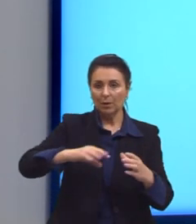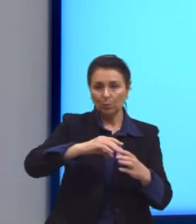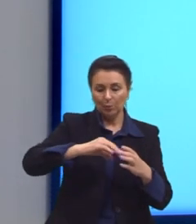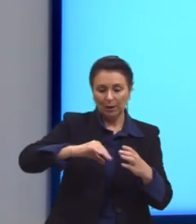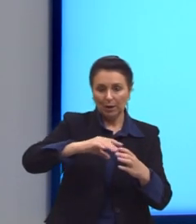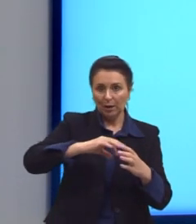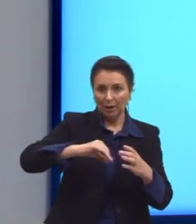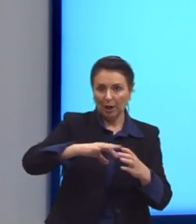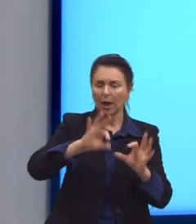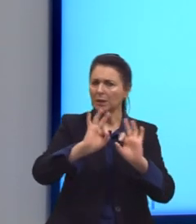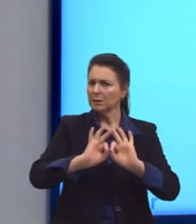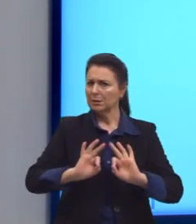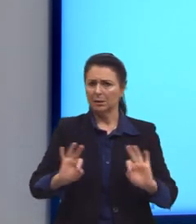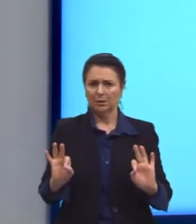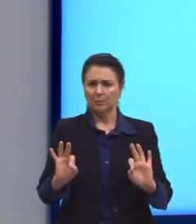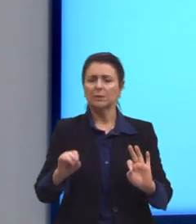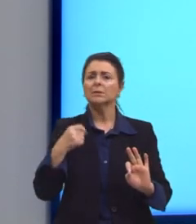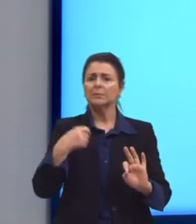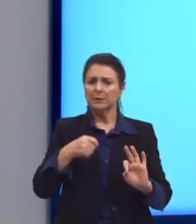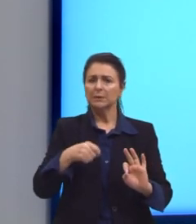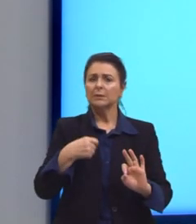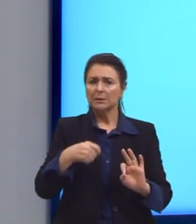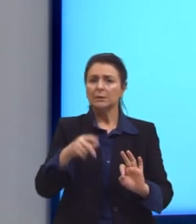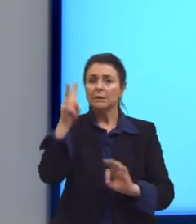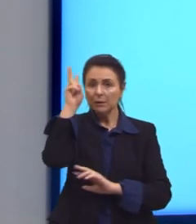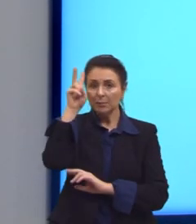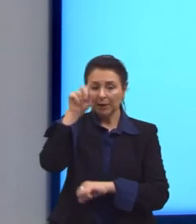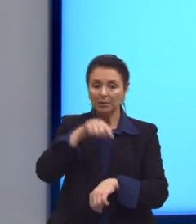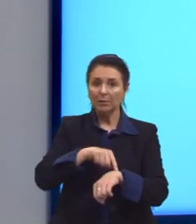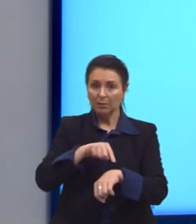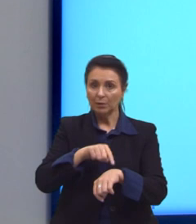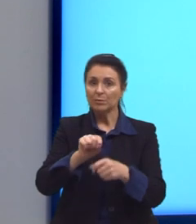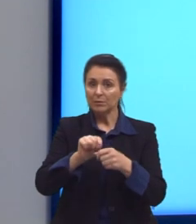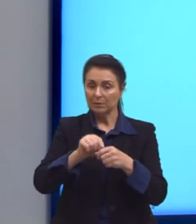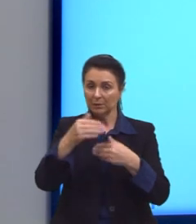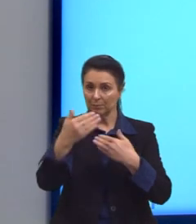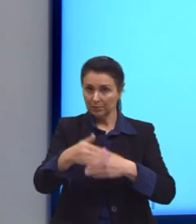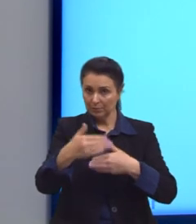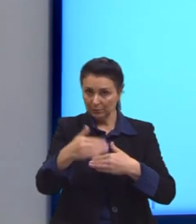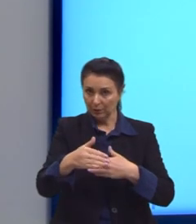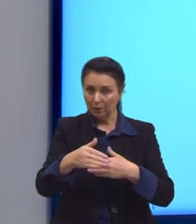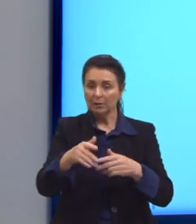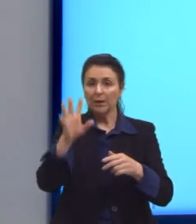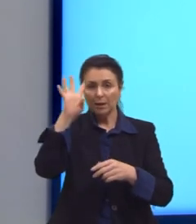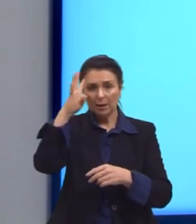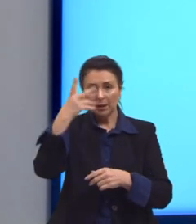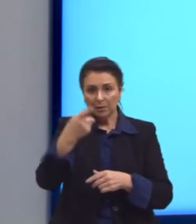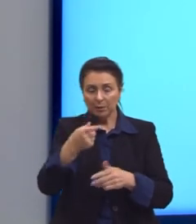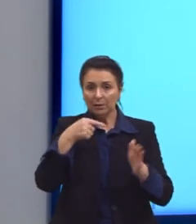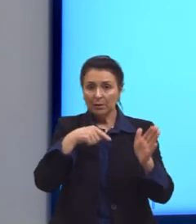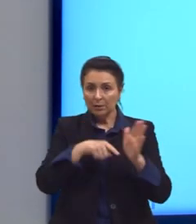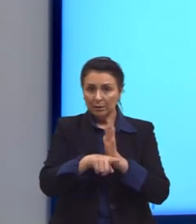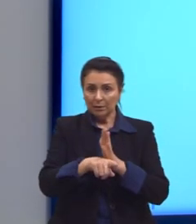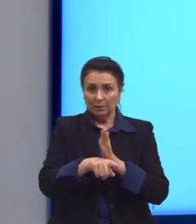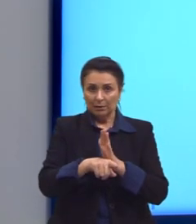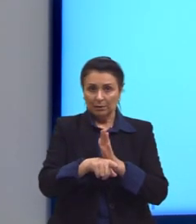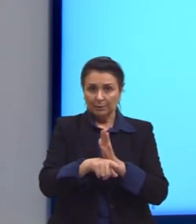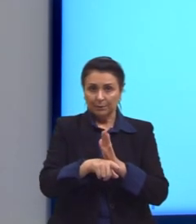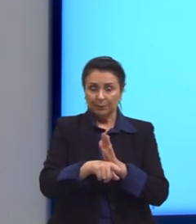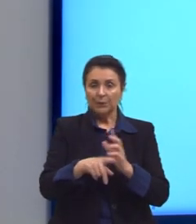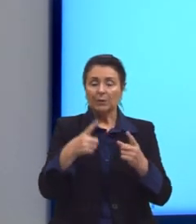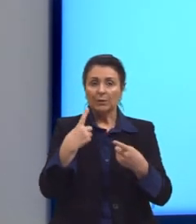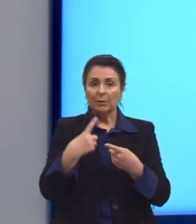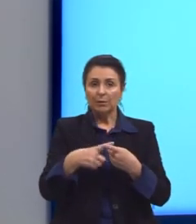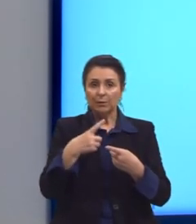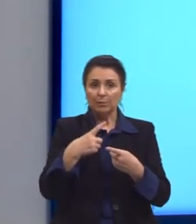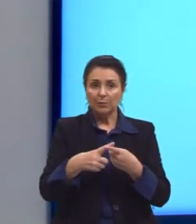simples que precisa ser lembrada na hora de resolver as questões, tá? Por